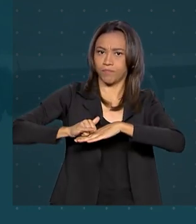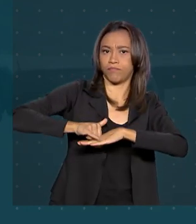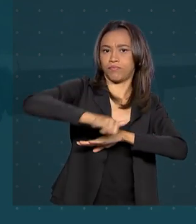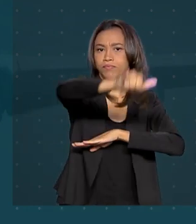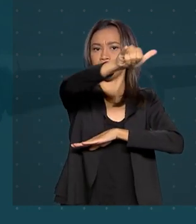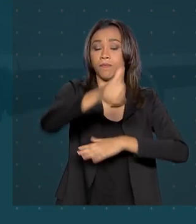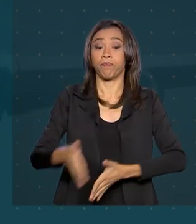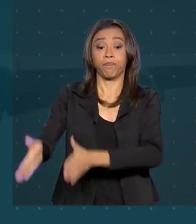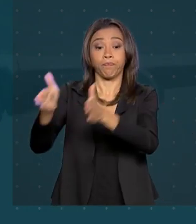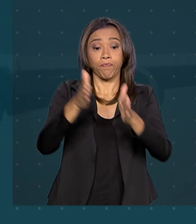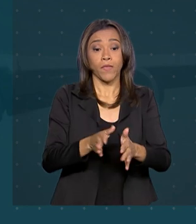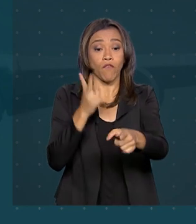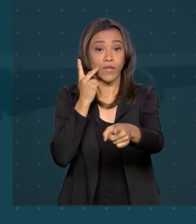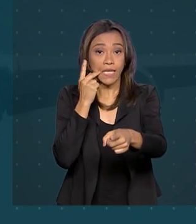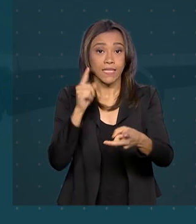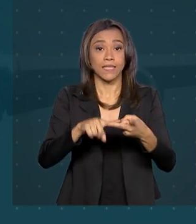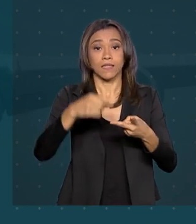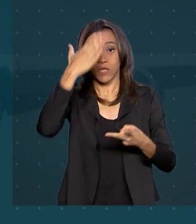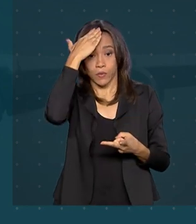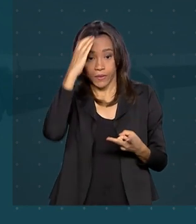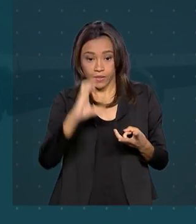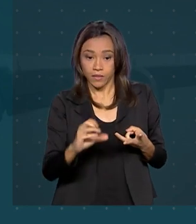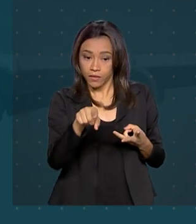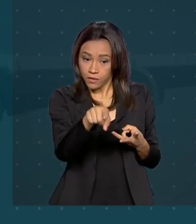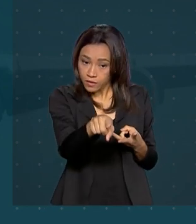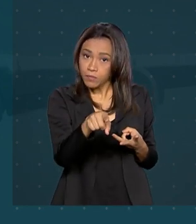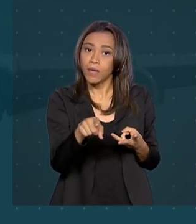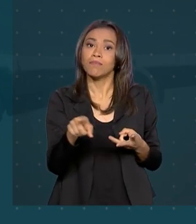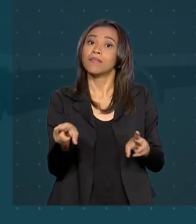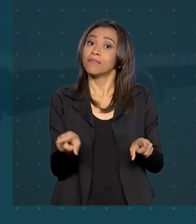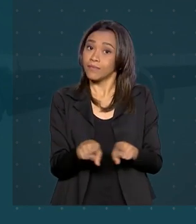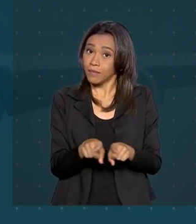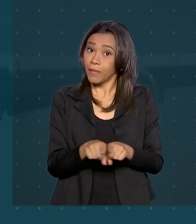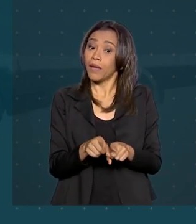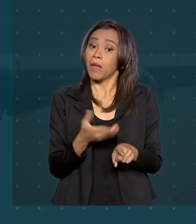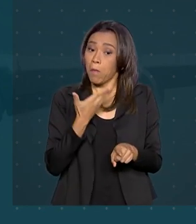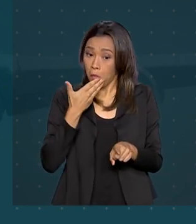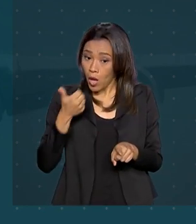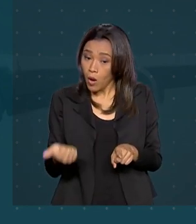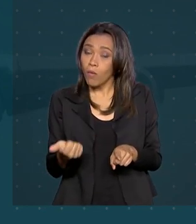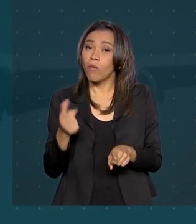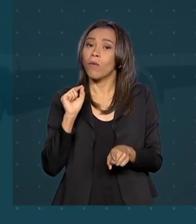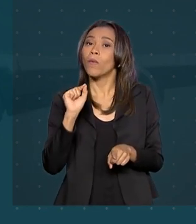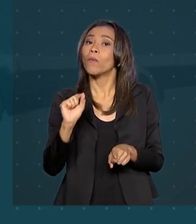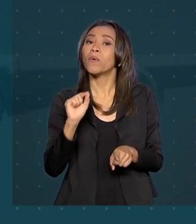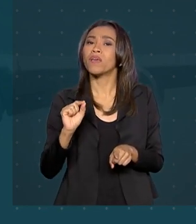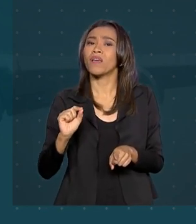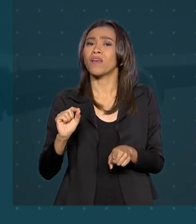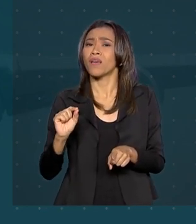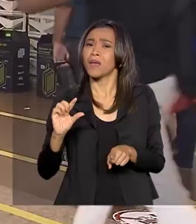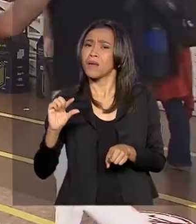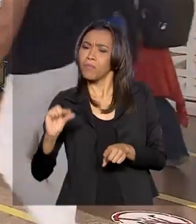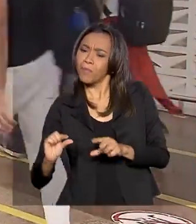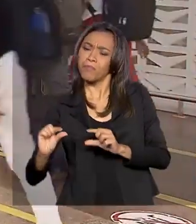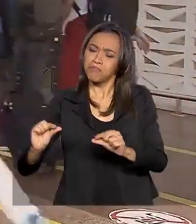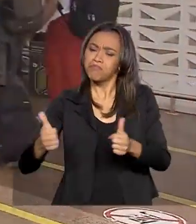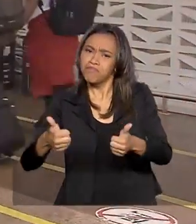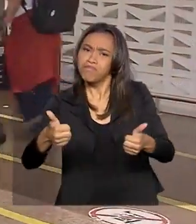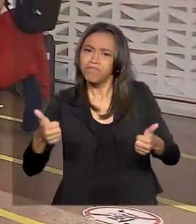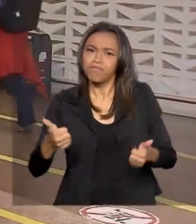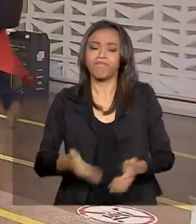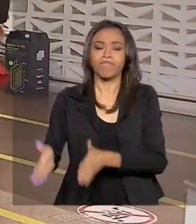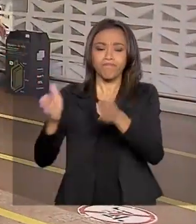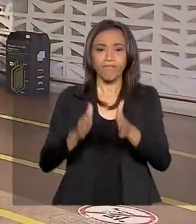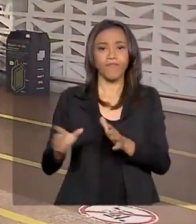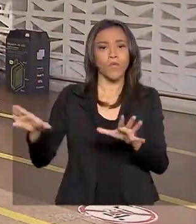Fortaleza, no Ceará, e Curitiba, no Paraná, registraram melhor desempenho na lista de pequenos terminais. A ANAC,